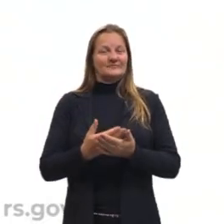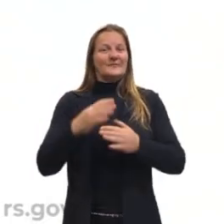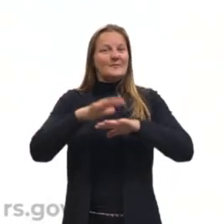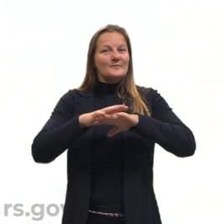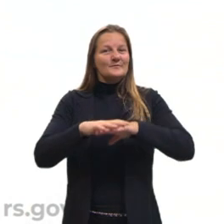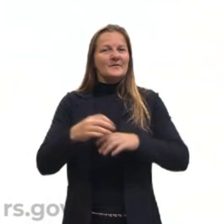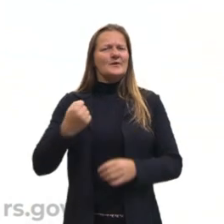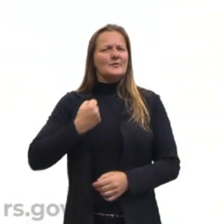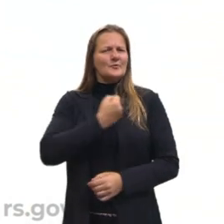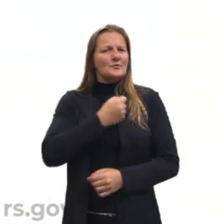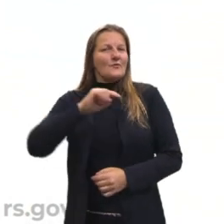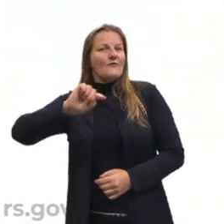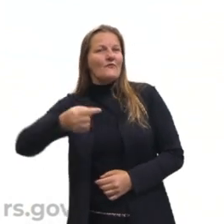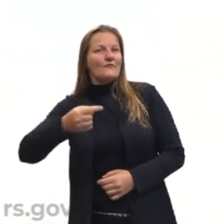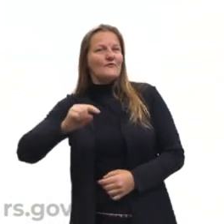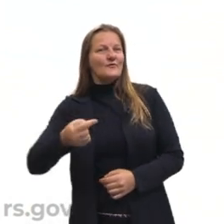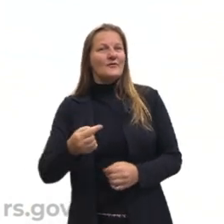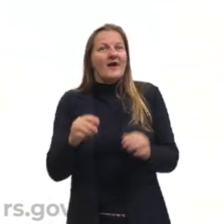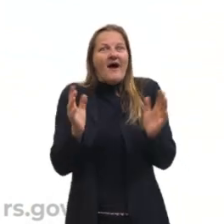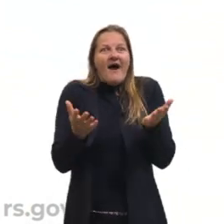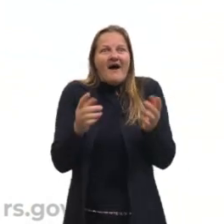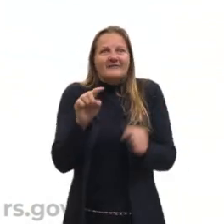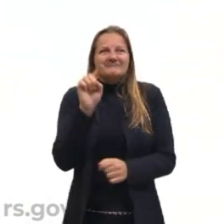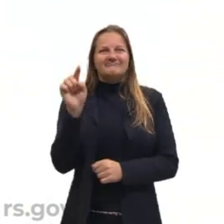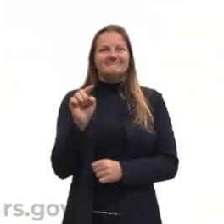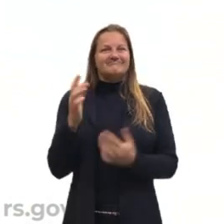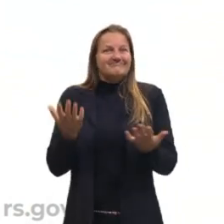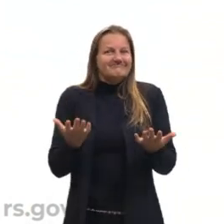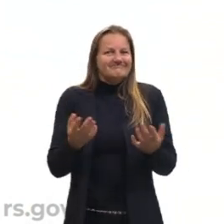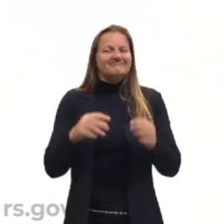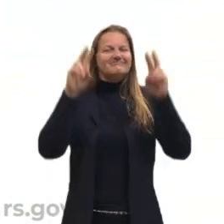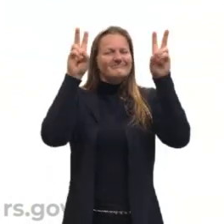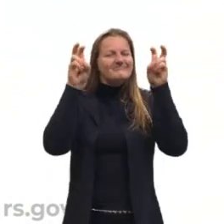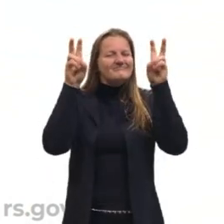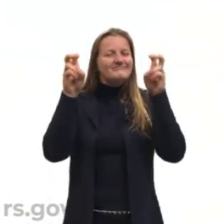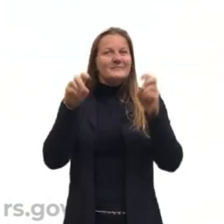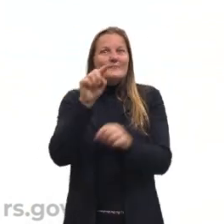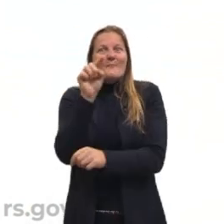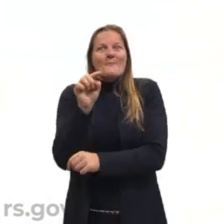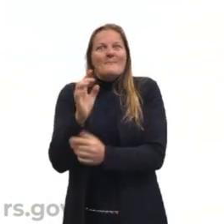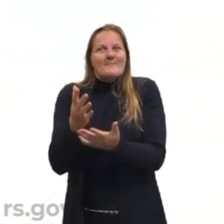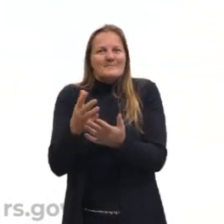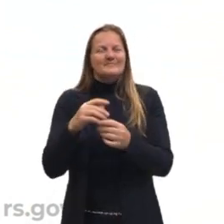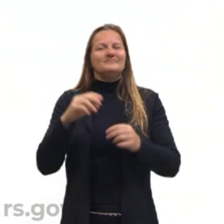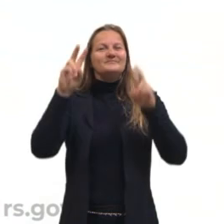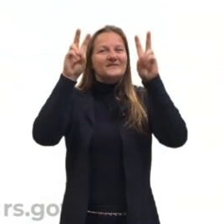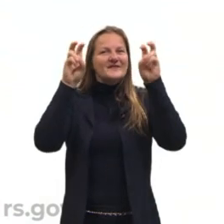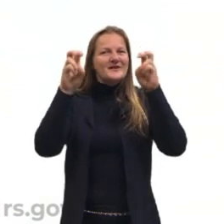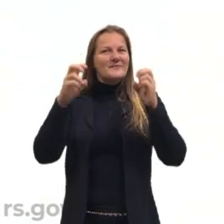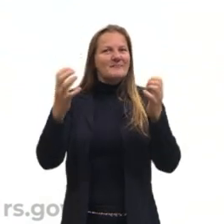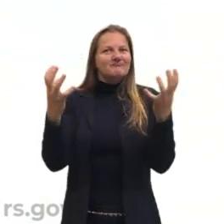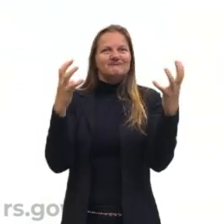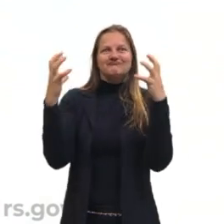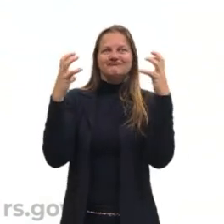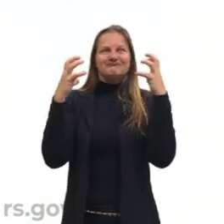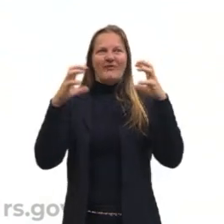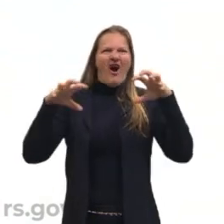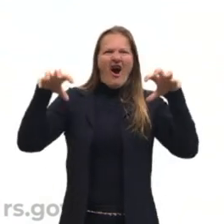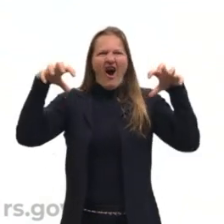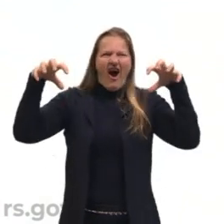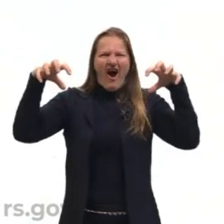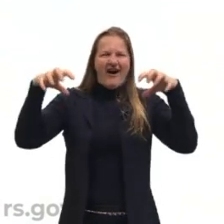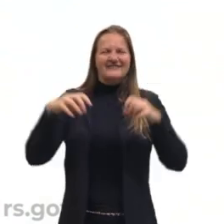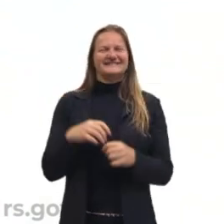número com vírgula. E agora, esse tema aí do número com vírgula que às vezes assusta